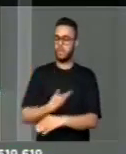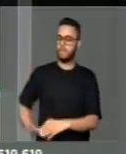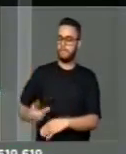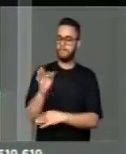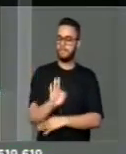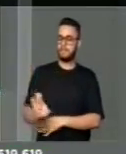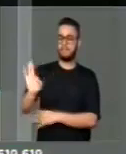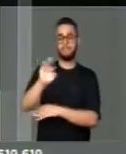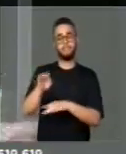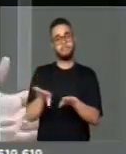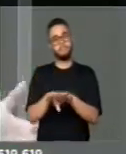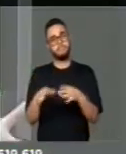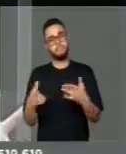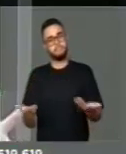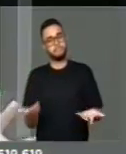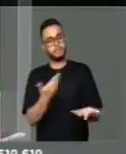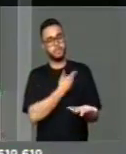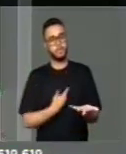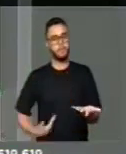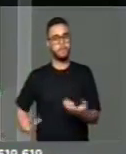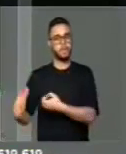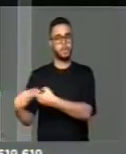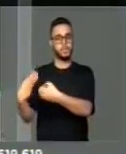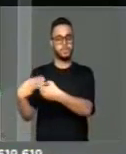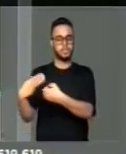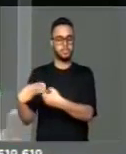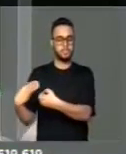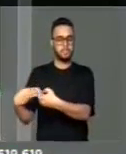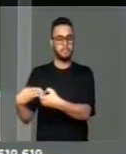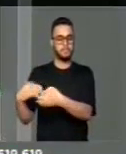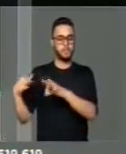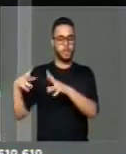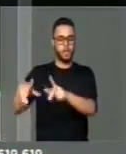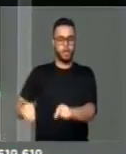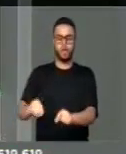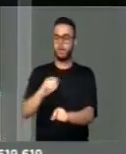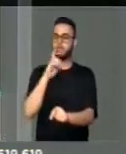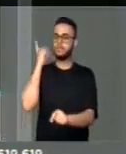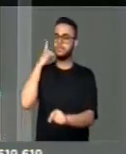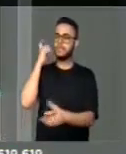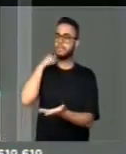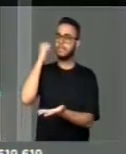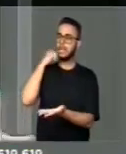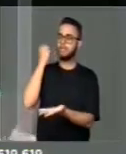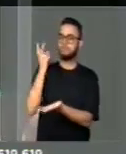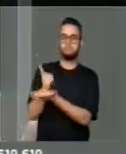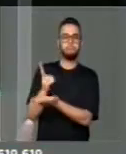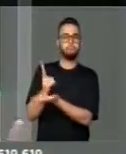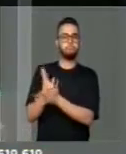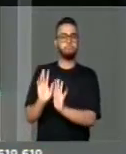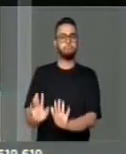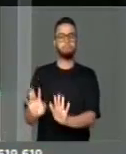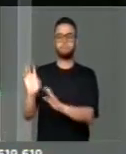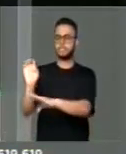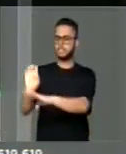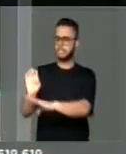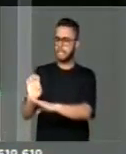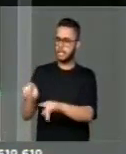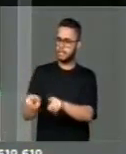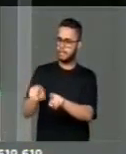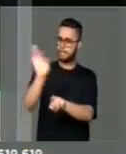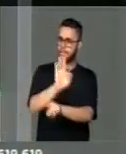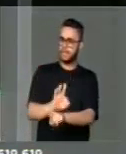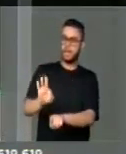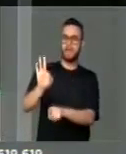bem como os governos municipais e todos os parlamentares, quer sejam estaduais, quer sejam federais do estado do Piauí,